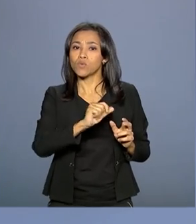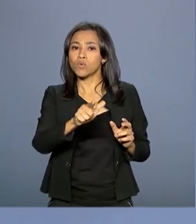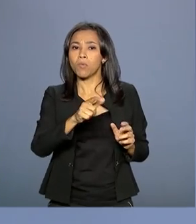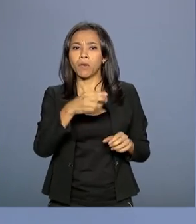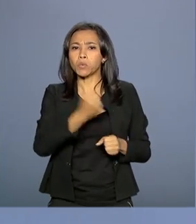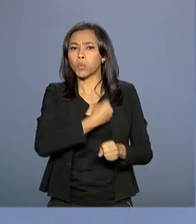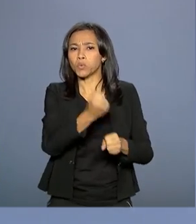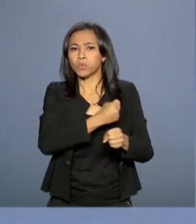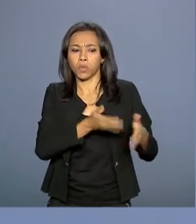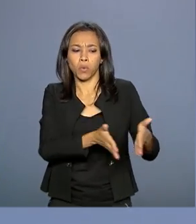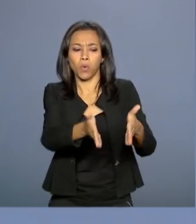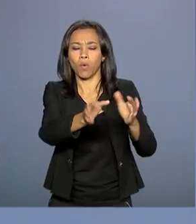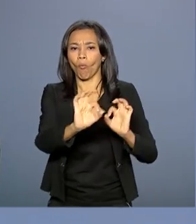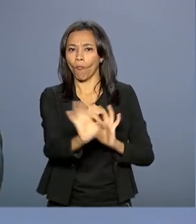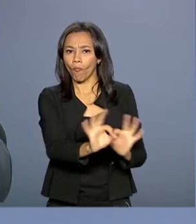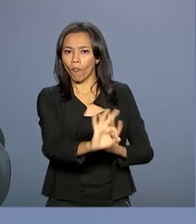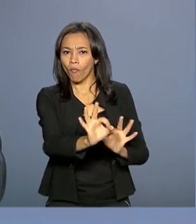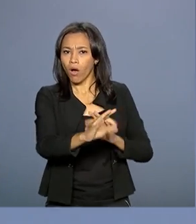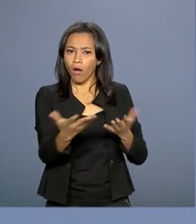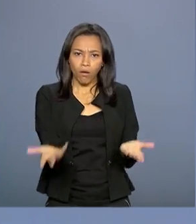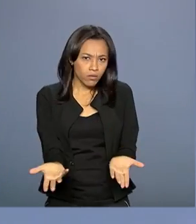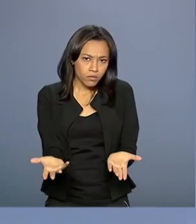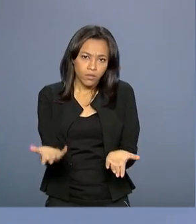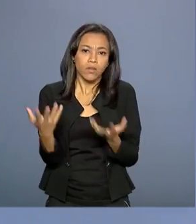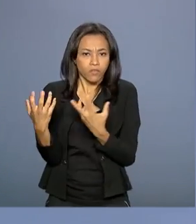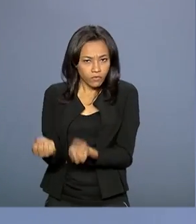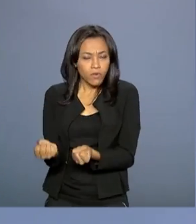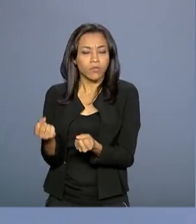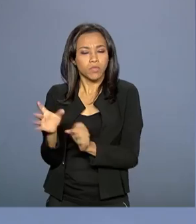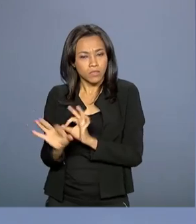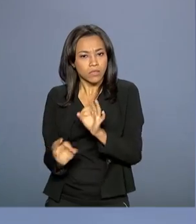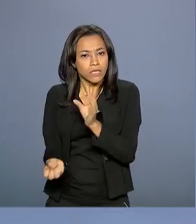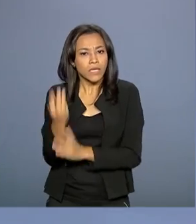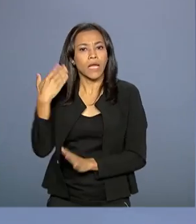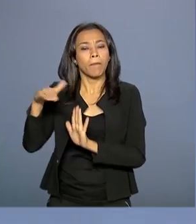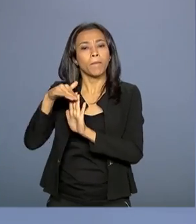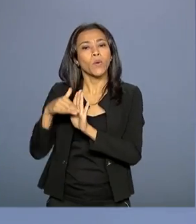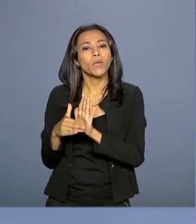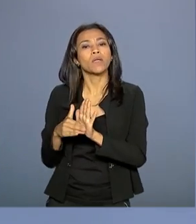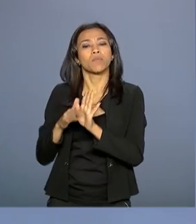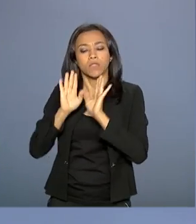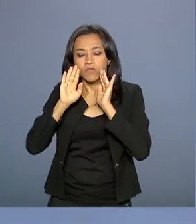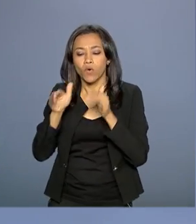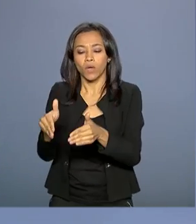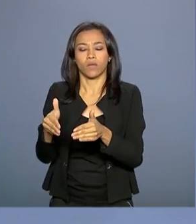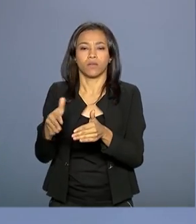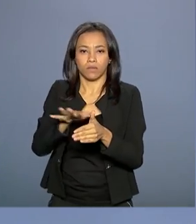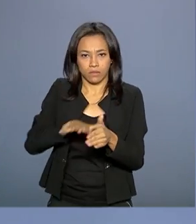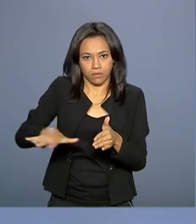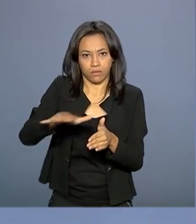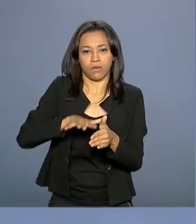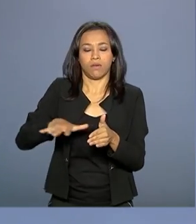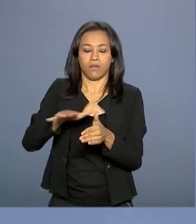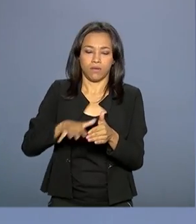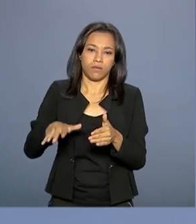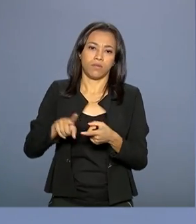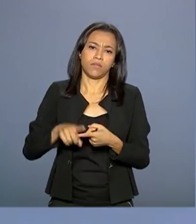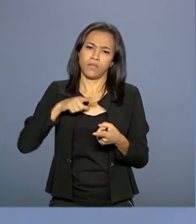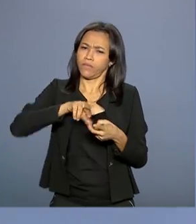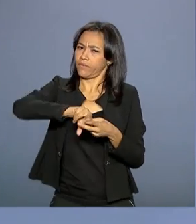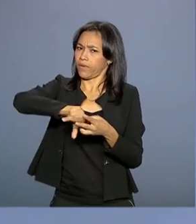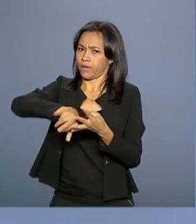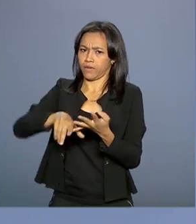rodovia, então tentar ter programas específicos, por exemplo, integração física, mas várias outras coisas, diálogo político, inclusive,